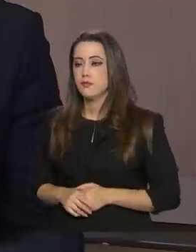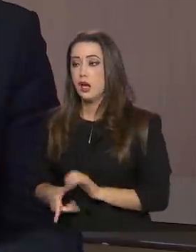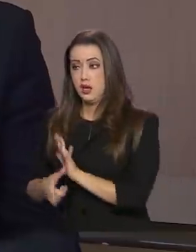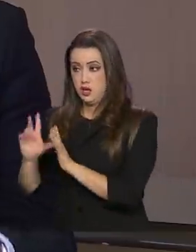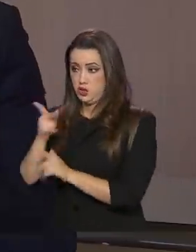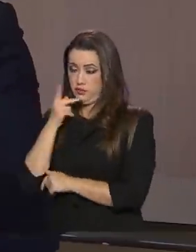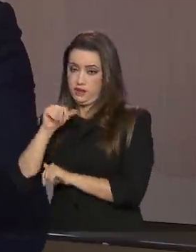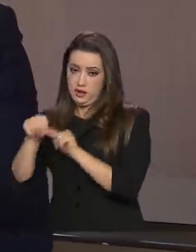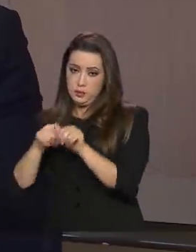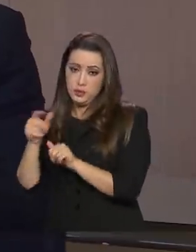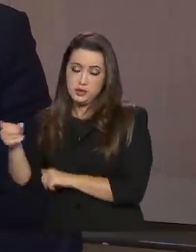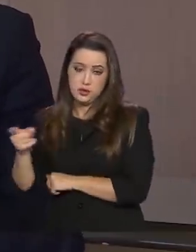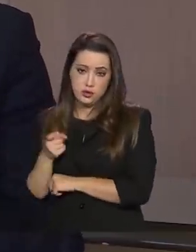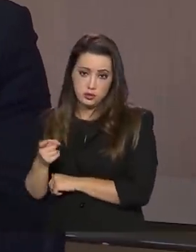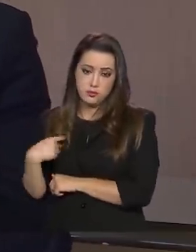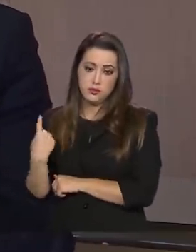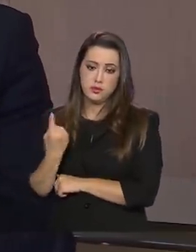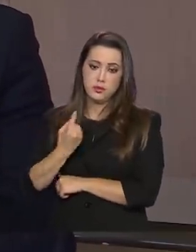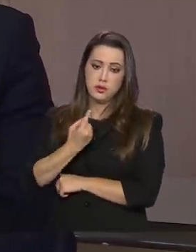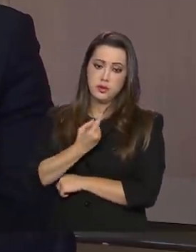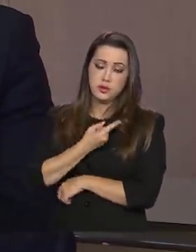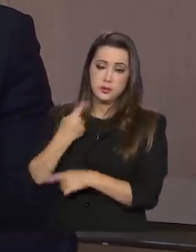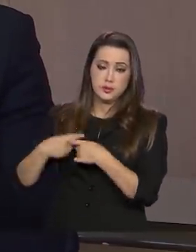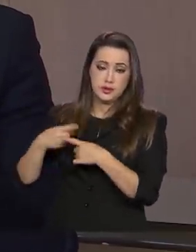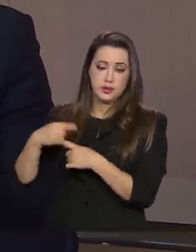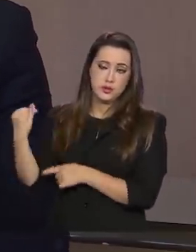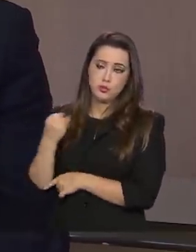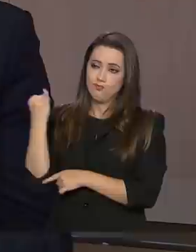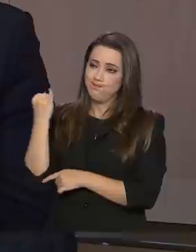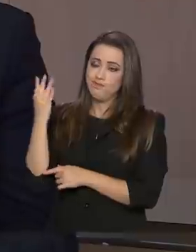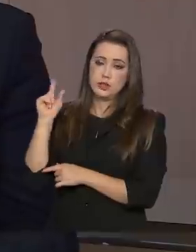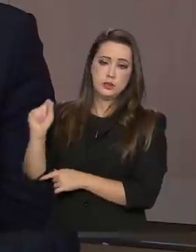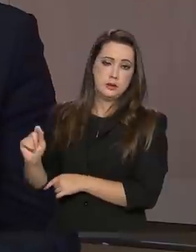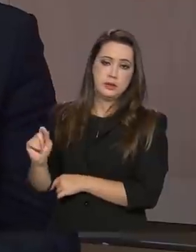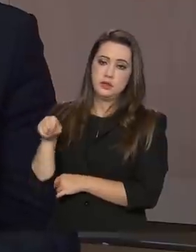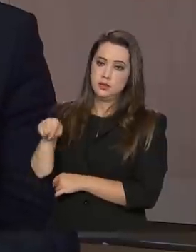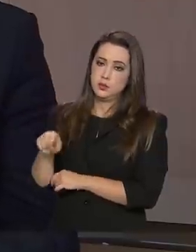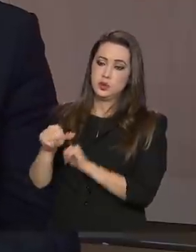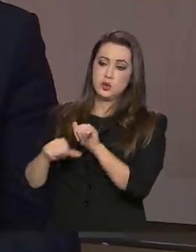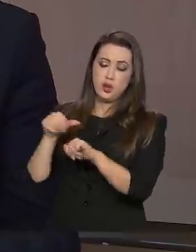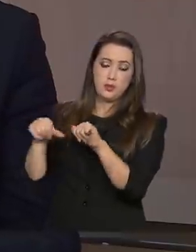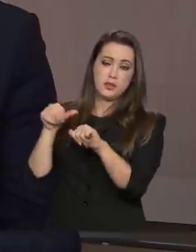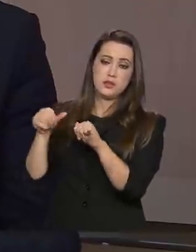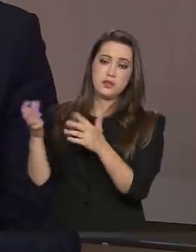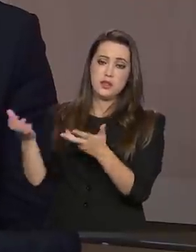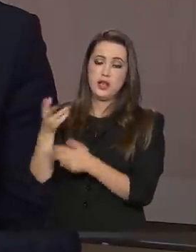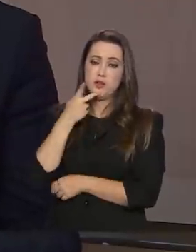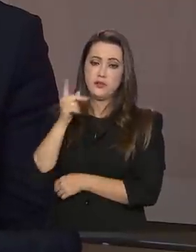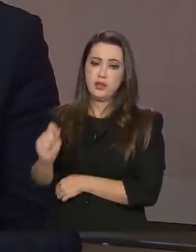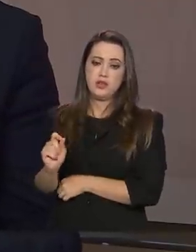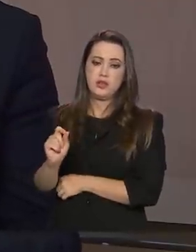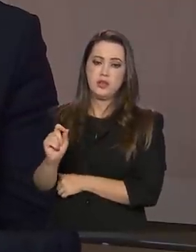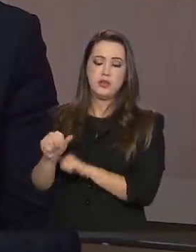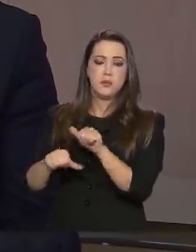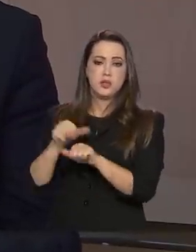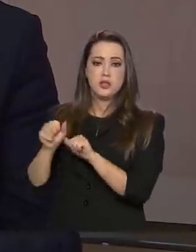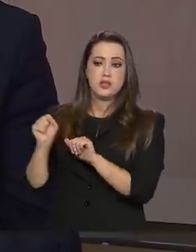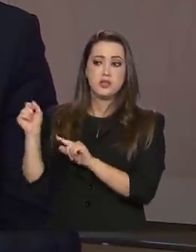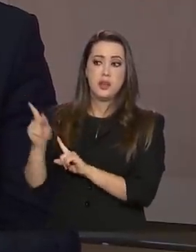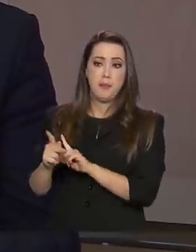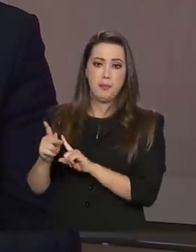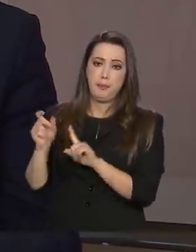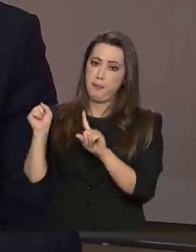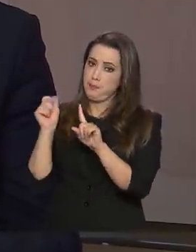que eu acho que é um grande turning point do governo, quer dizer, uma mudança, eu queria falar um pouquinho da reforma da Previdência. A